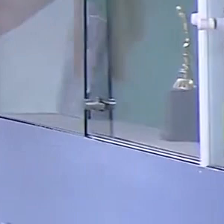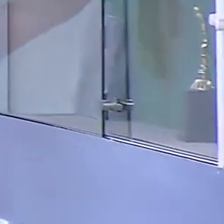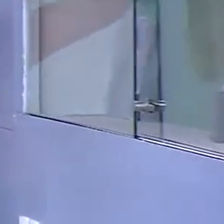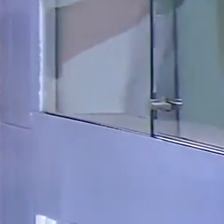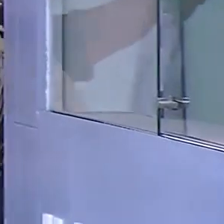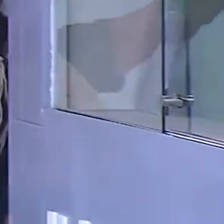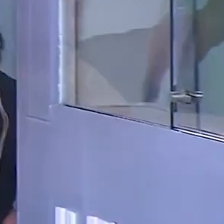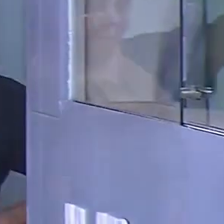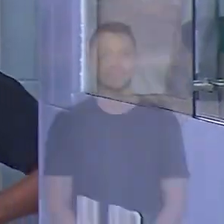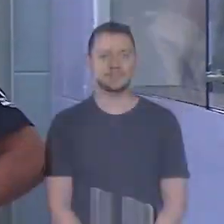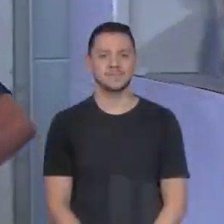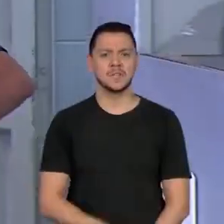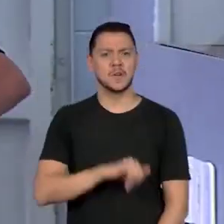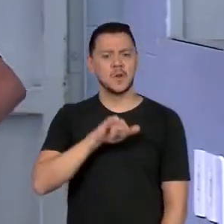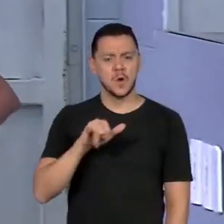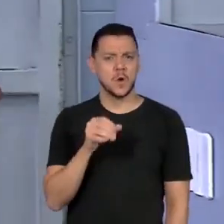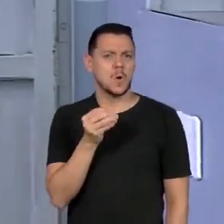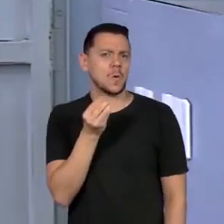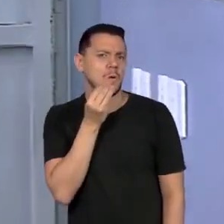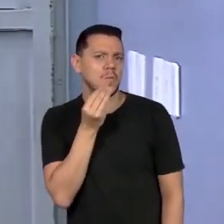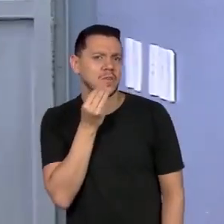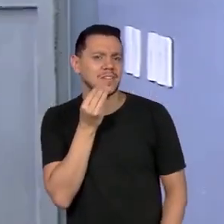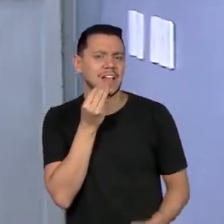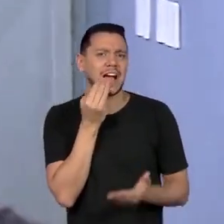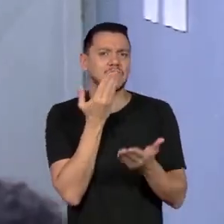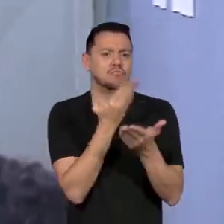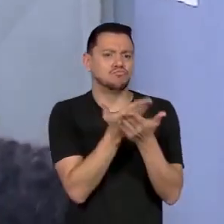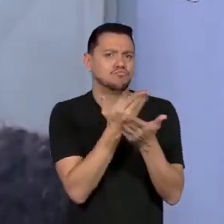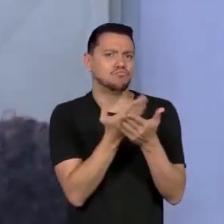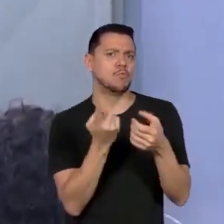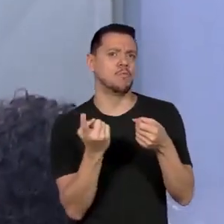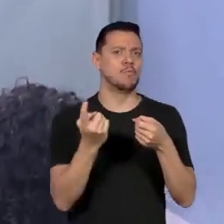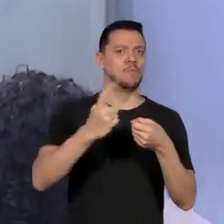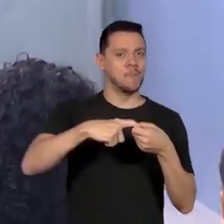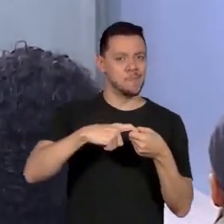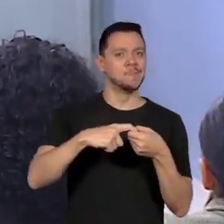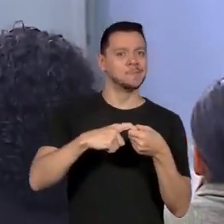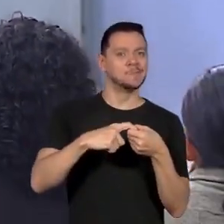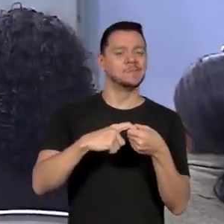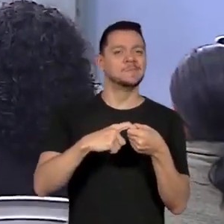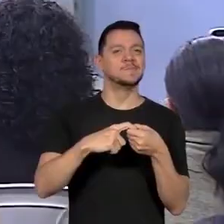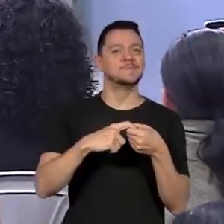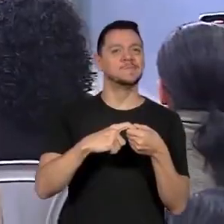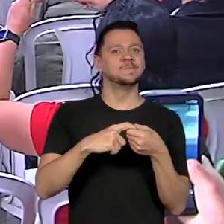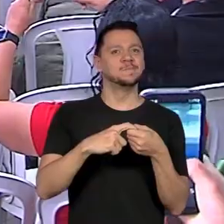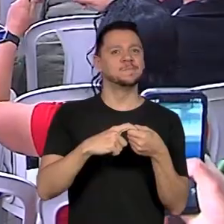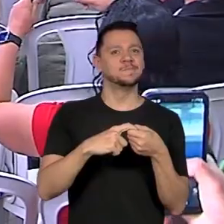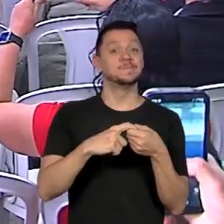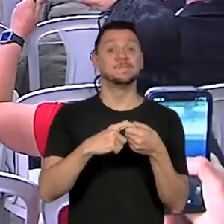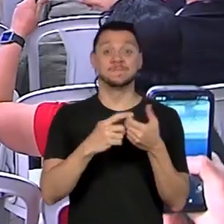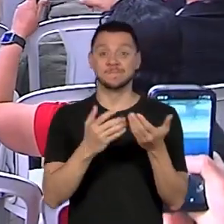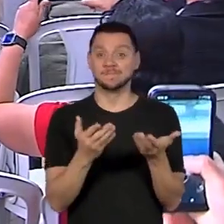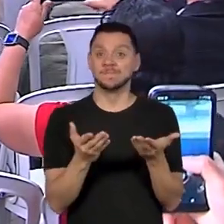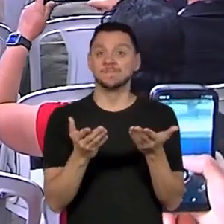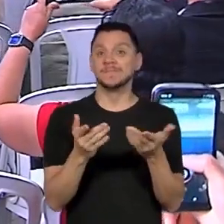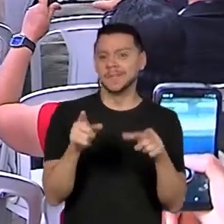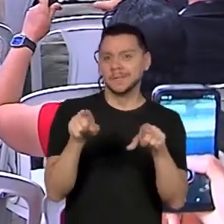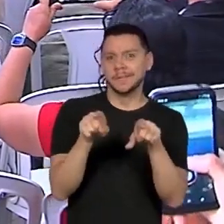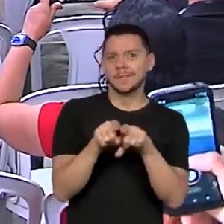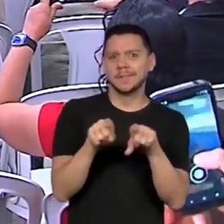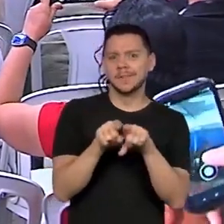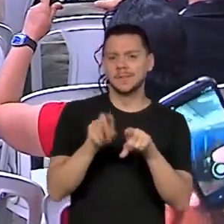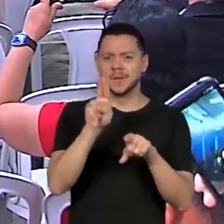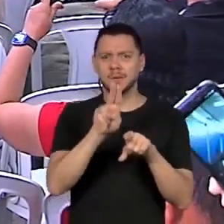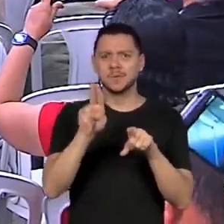Ter a chance de retomar os estudos e ainda usar o